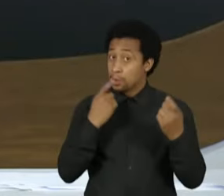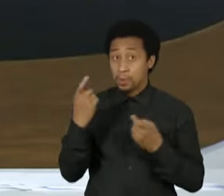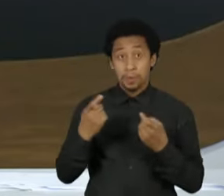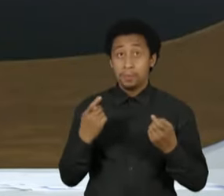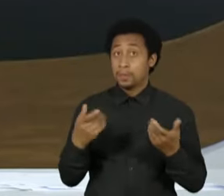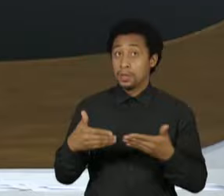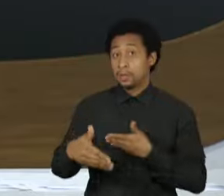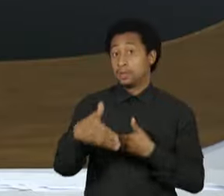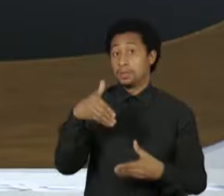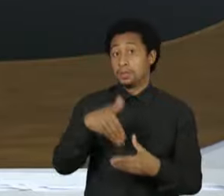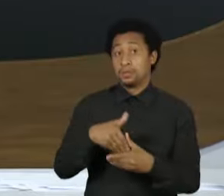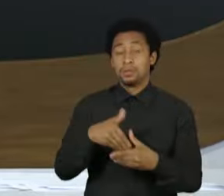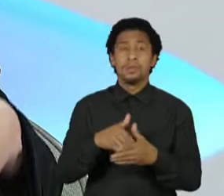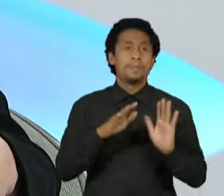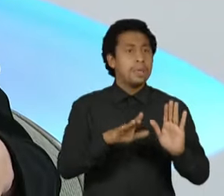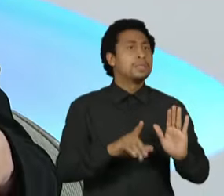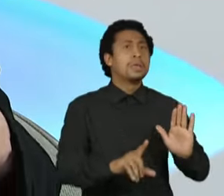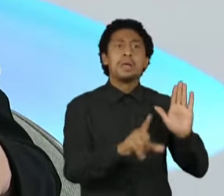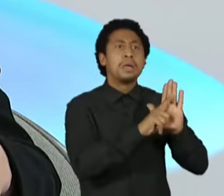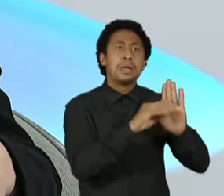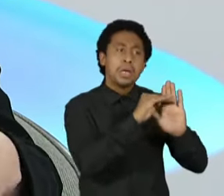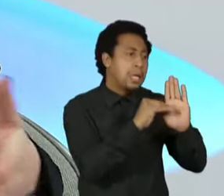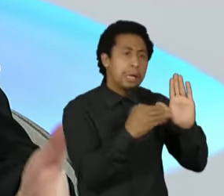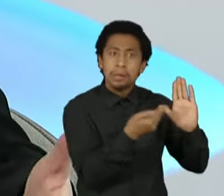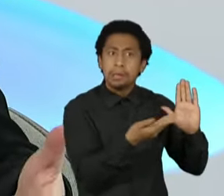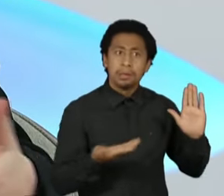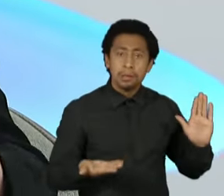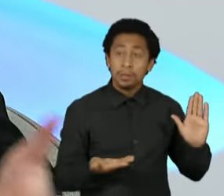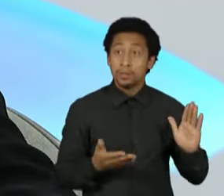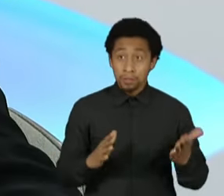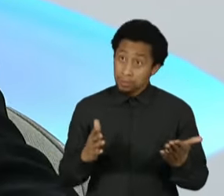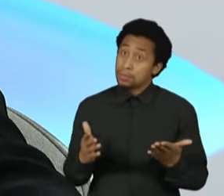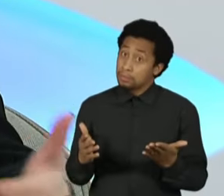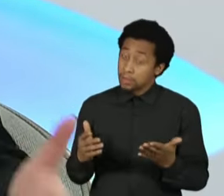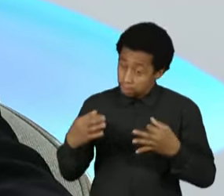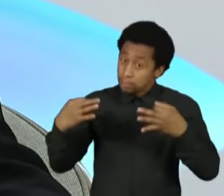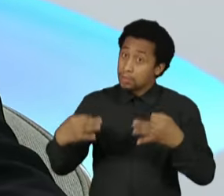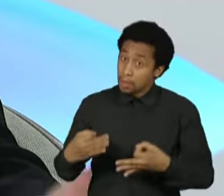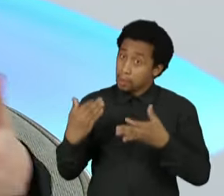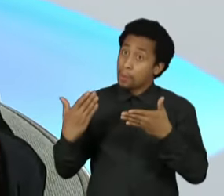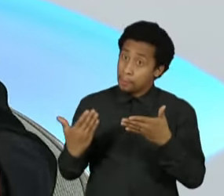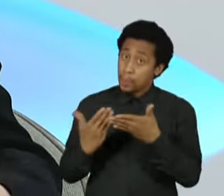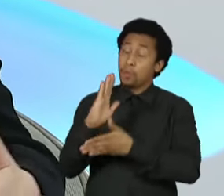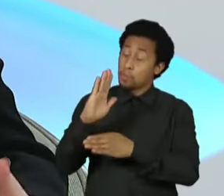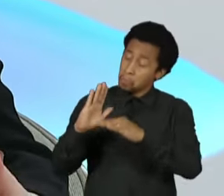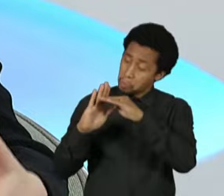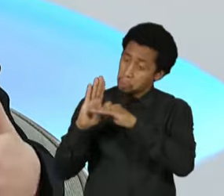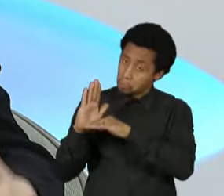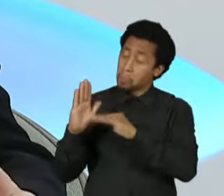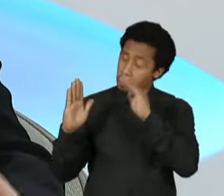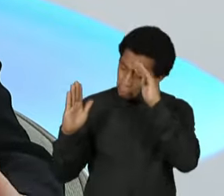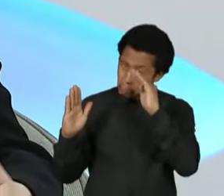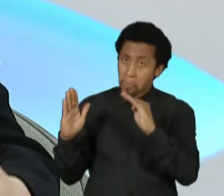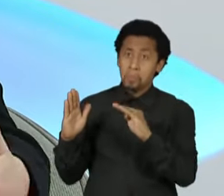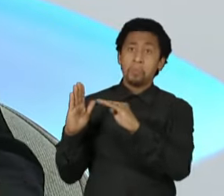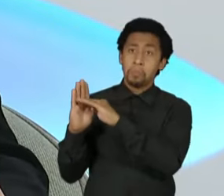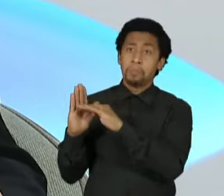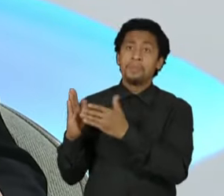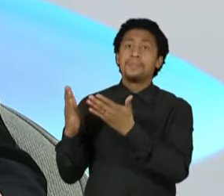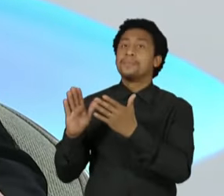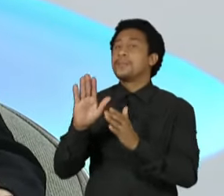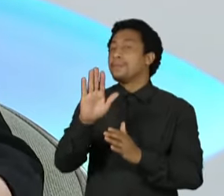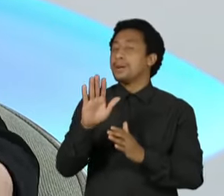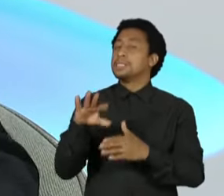eleitoral... Os marcos legais. Não, de forma alguma, estava dentro. Nós aprovamos dentro das regras. O problema é que nenhum líder